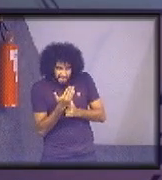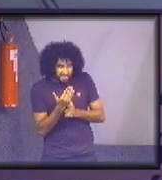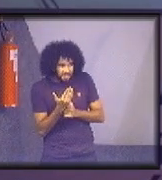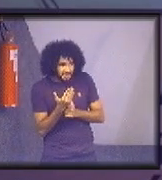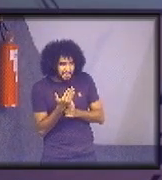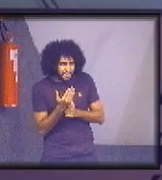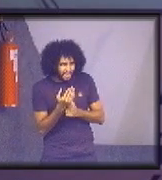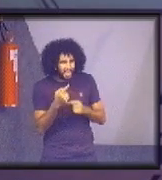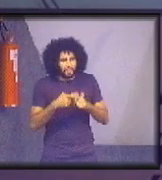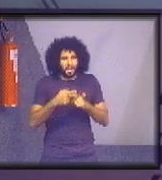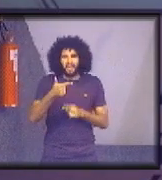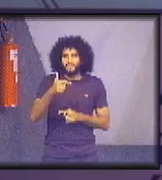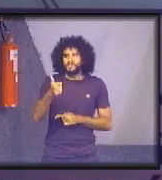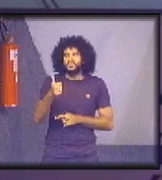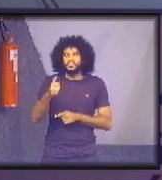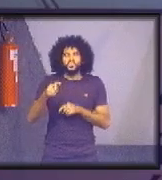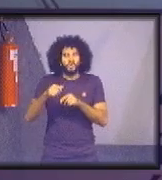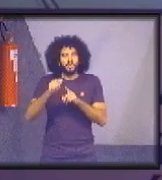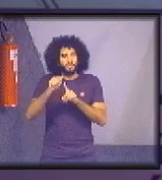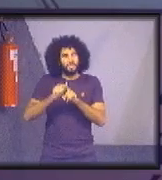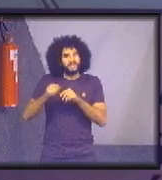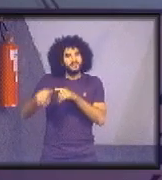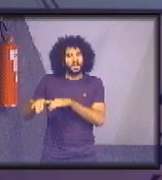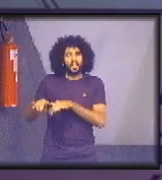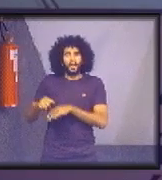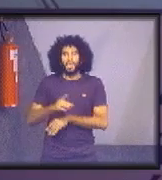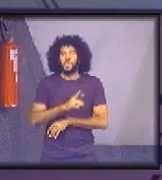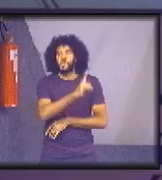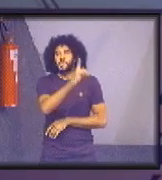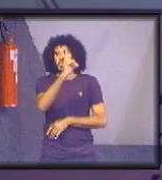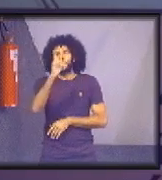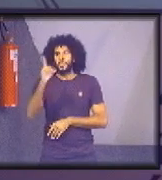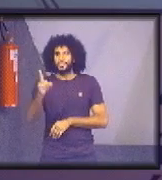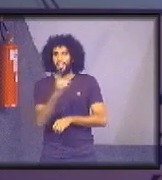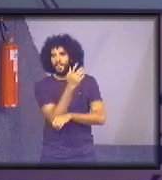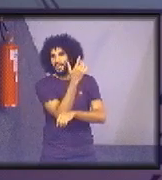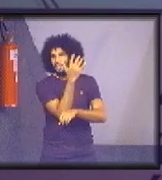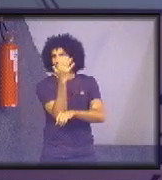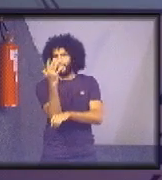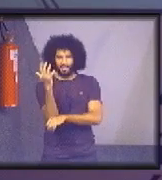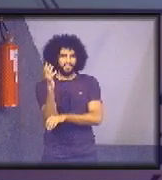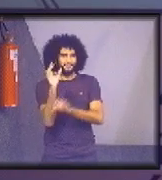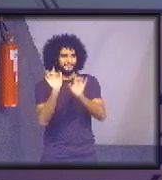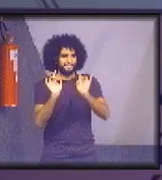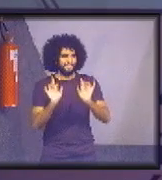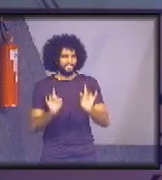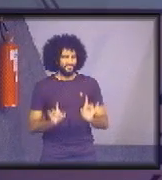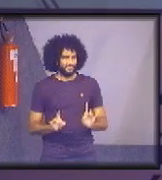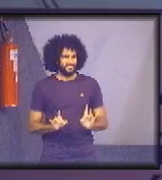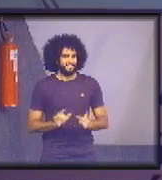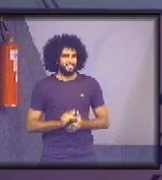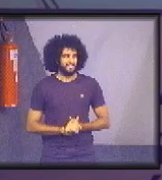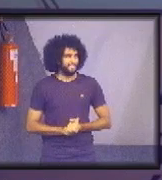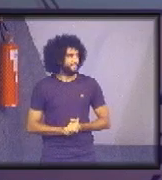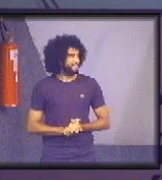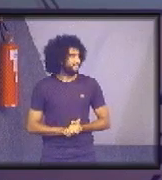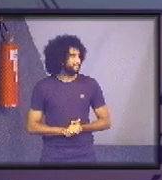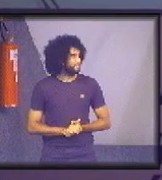21 de setembro. Dia da árvore. Certo? E